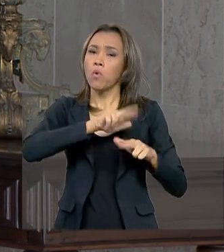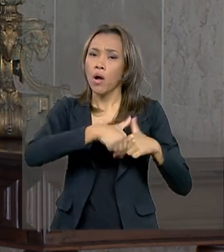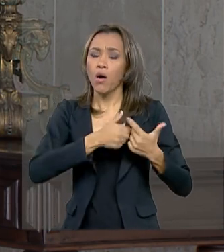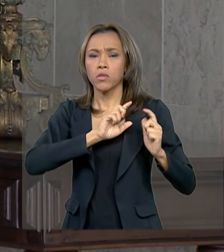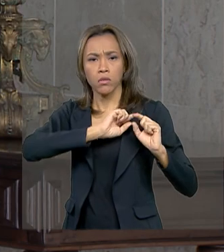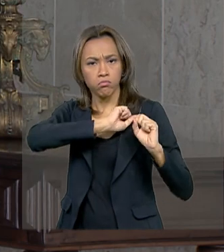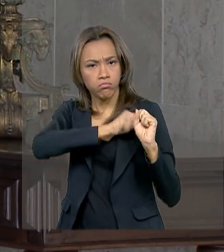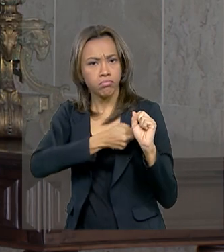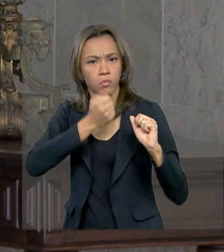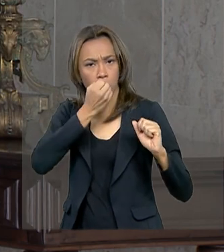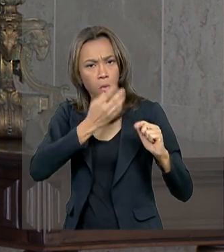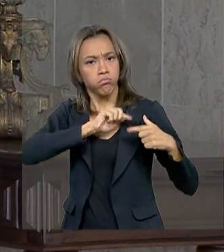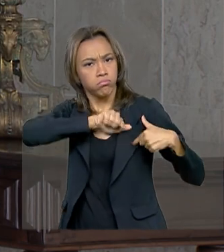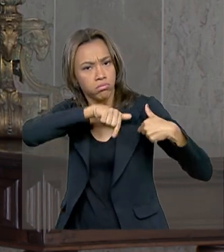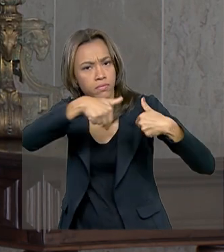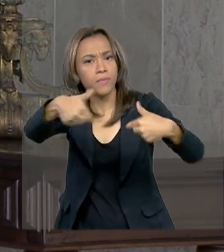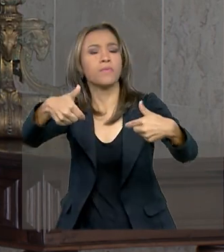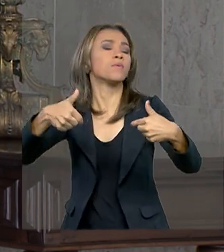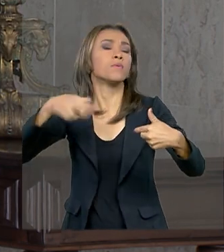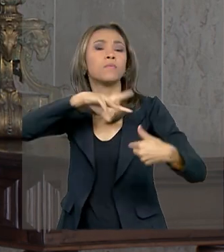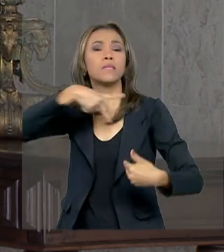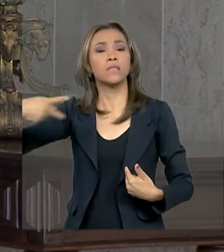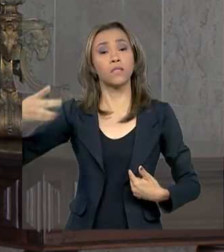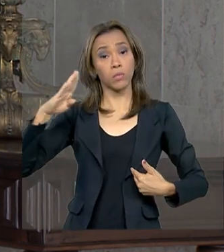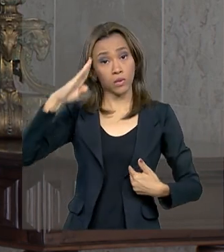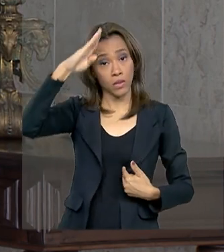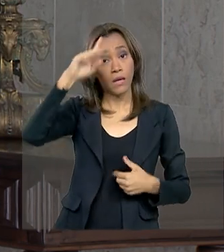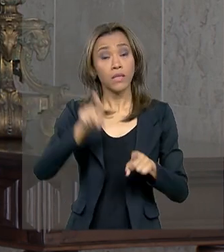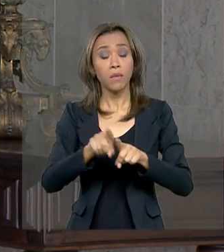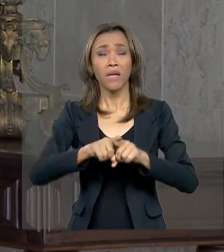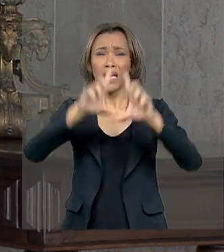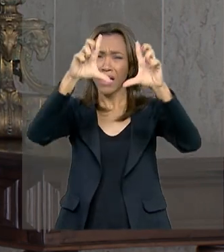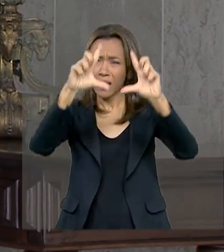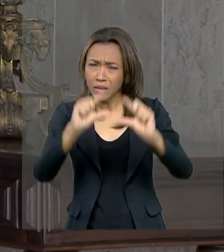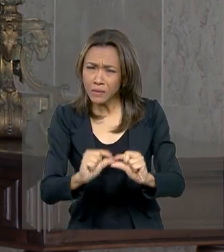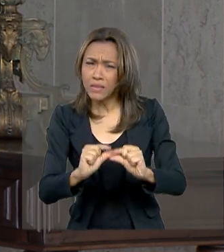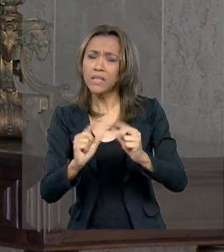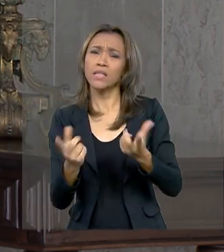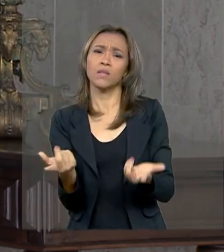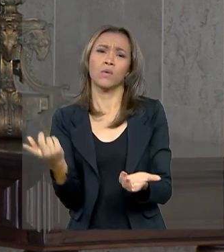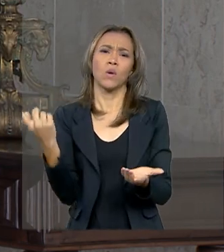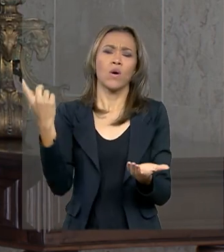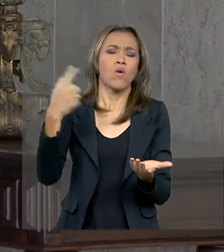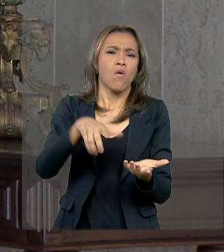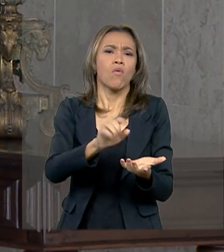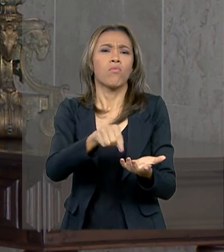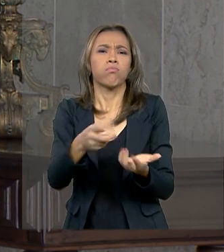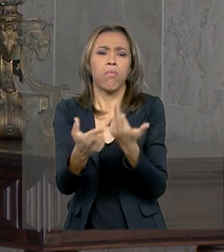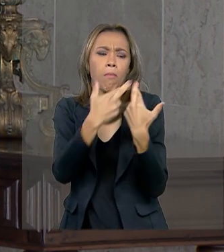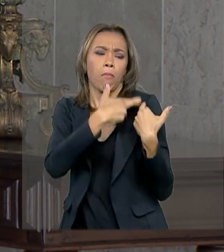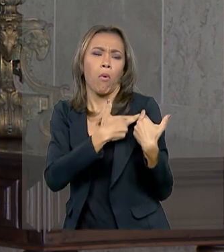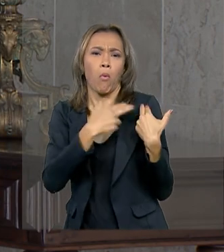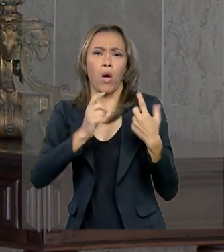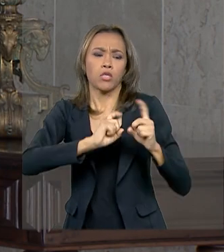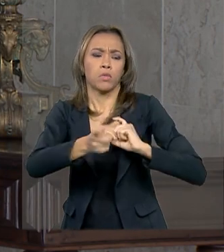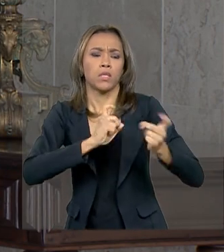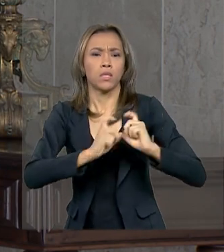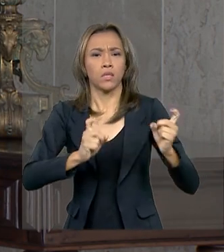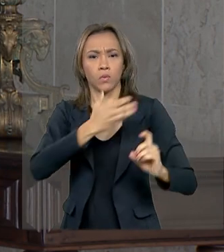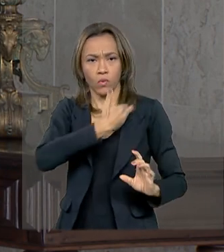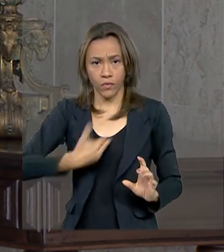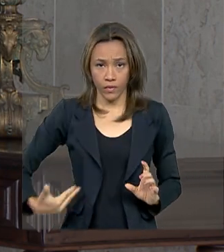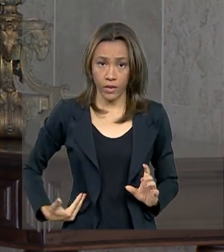apresentando reformas estruturais e também reduzindo o custo do Estado. O PPI é considerado o maior programa de privatizações e